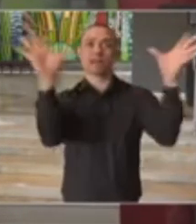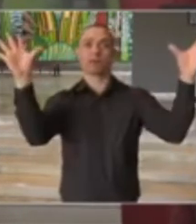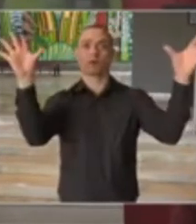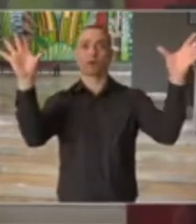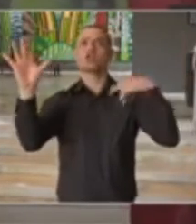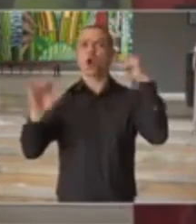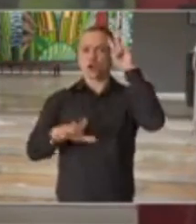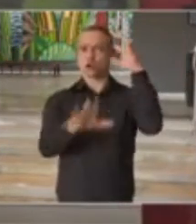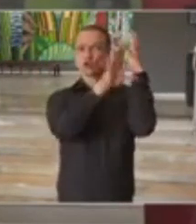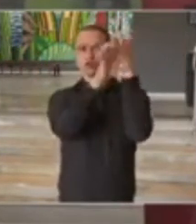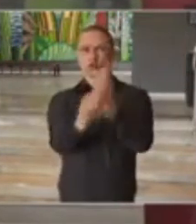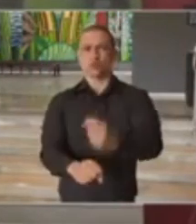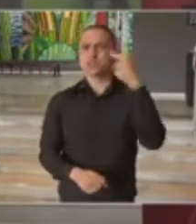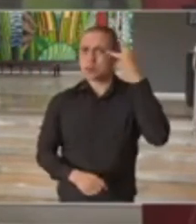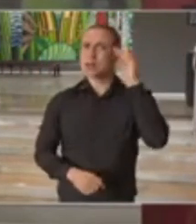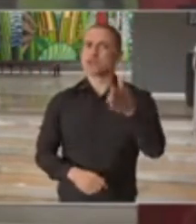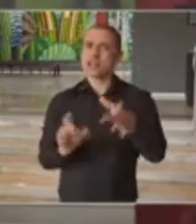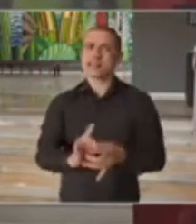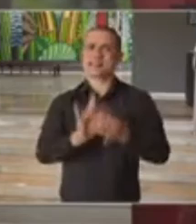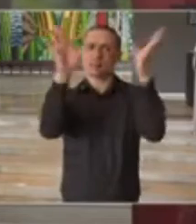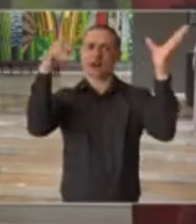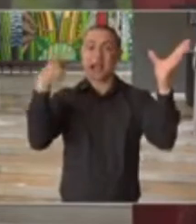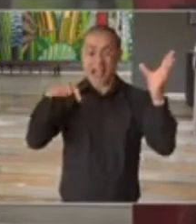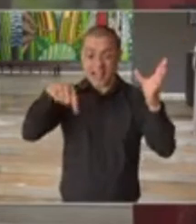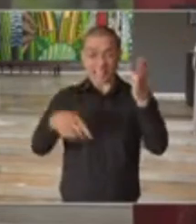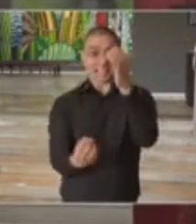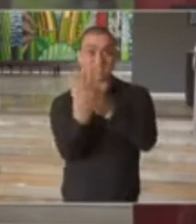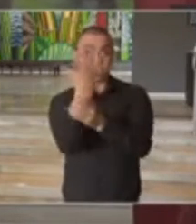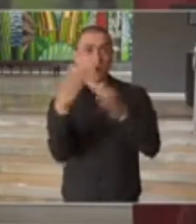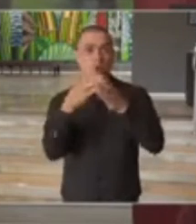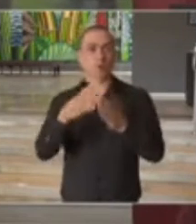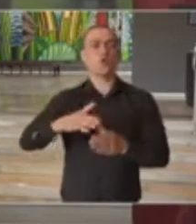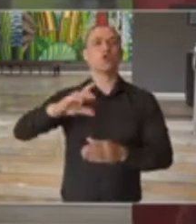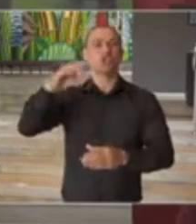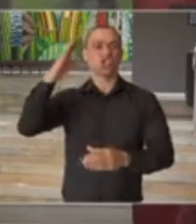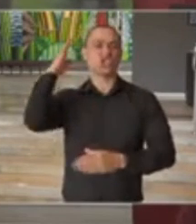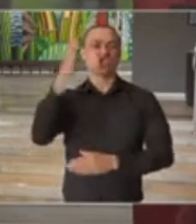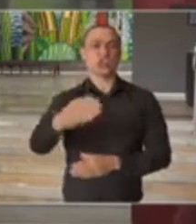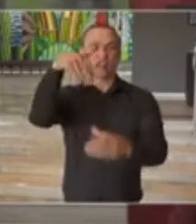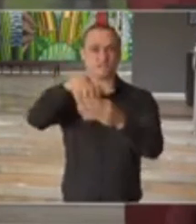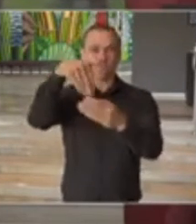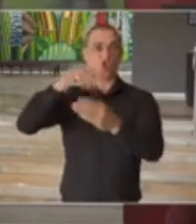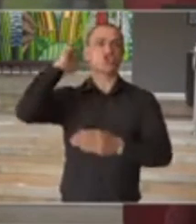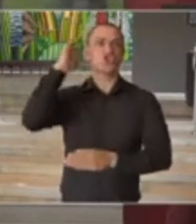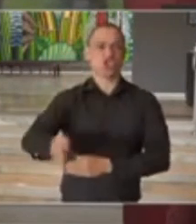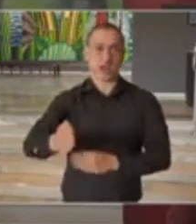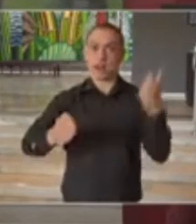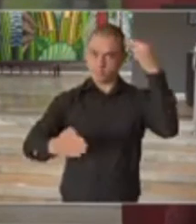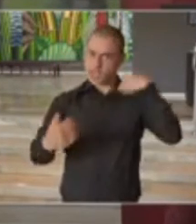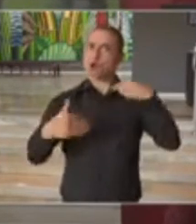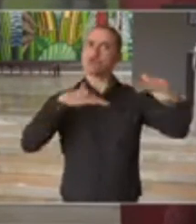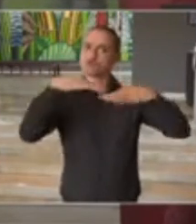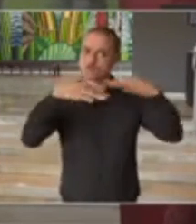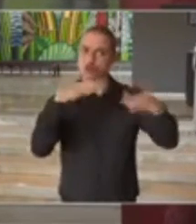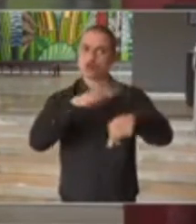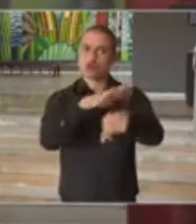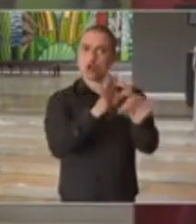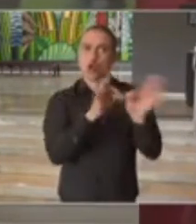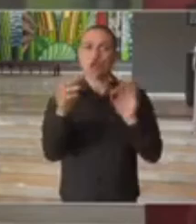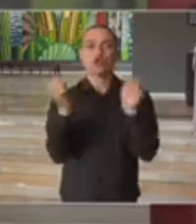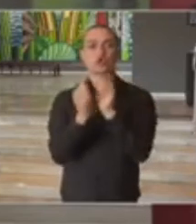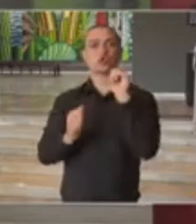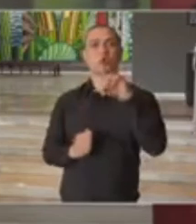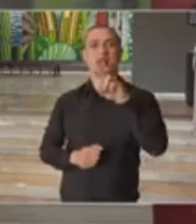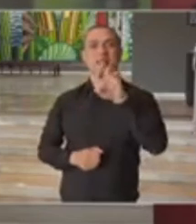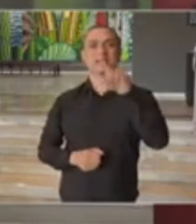temos uma história democrática. Aqui nasceu o Movimento das Diretas já. Eu fiz parte desse movimento ao organizar com André